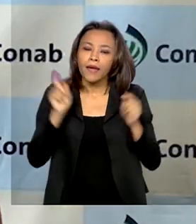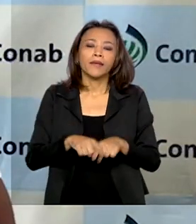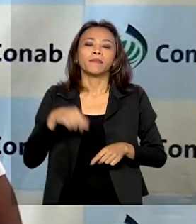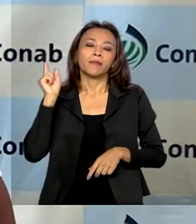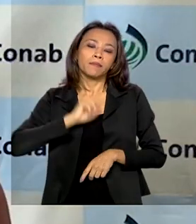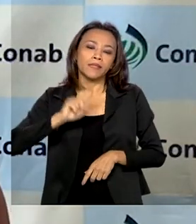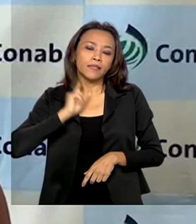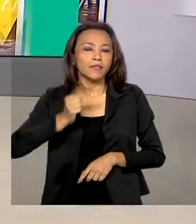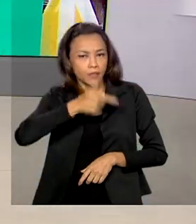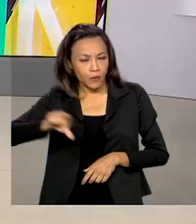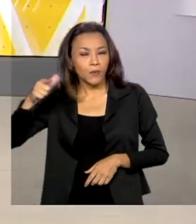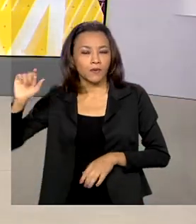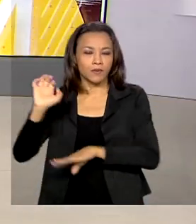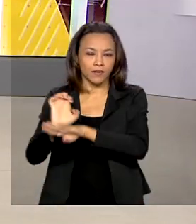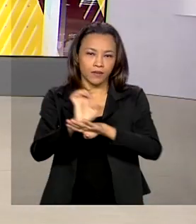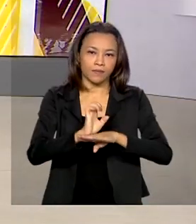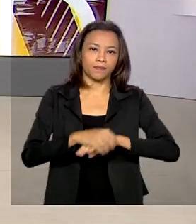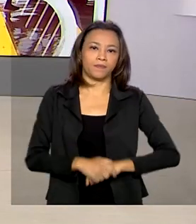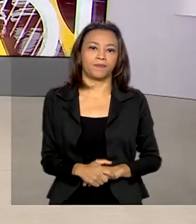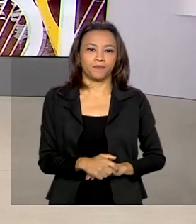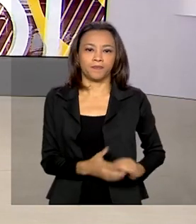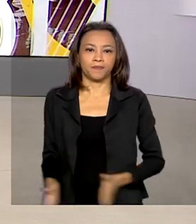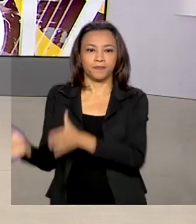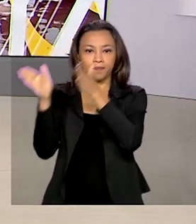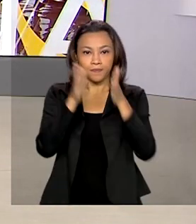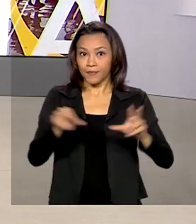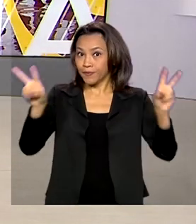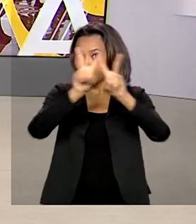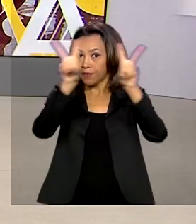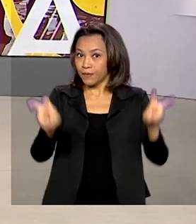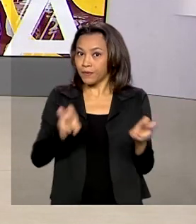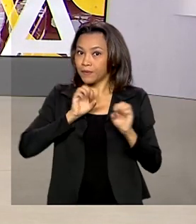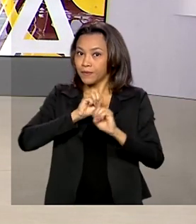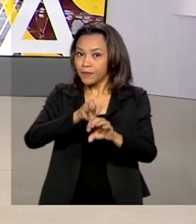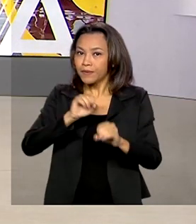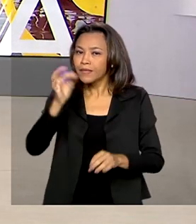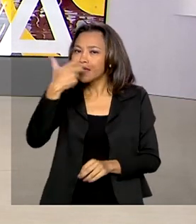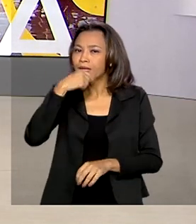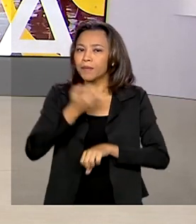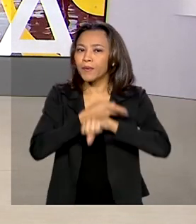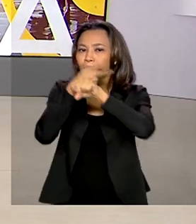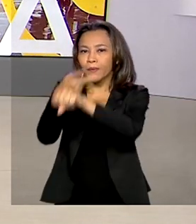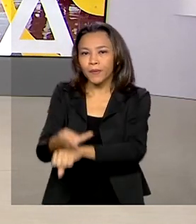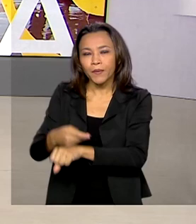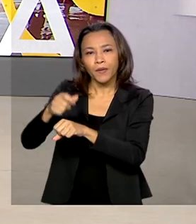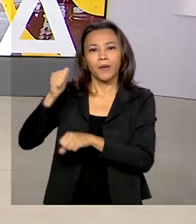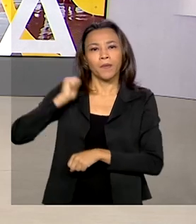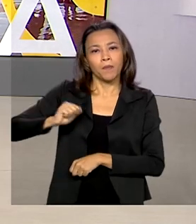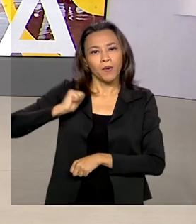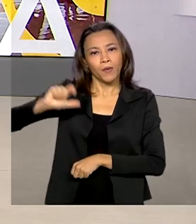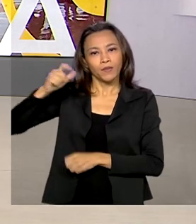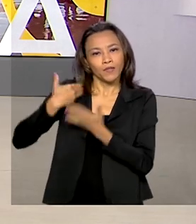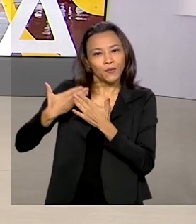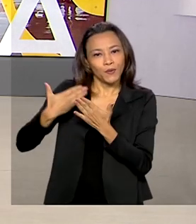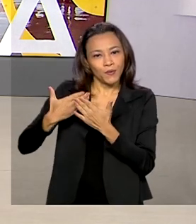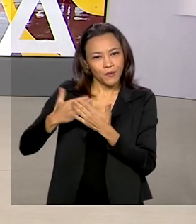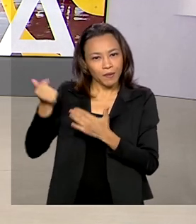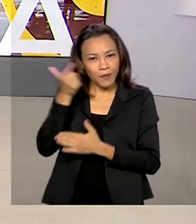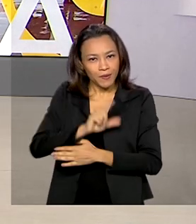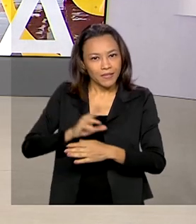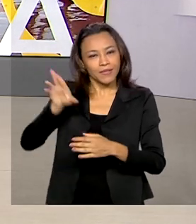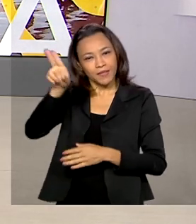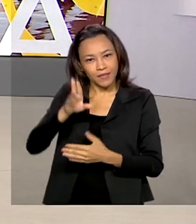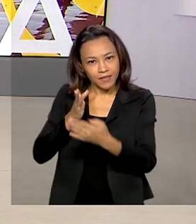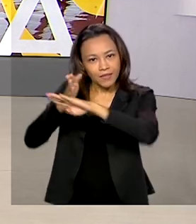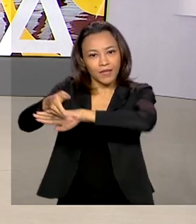Gerais e outros. Vamos falar de educação? Quem busca uma bolsa para cursar o ensino superior, atenção! As